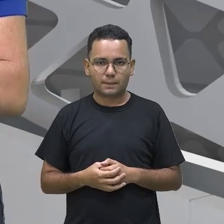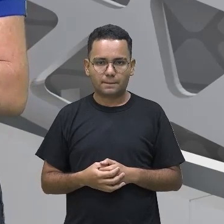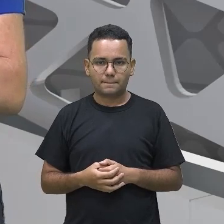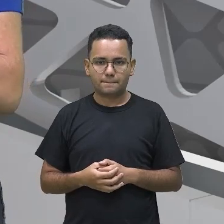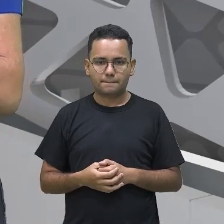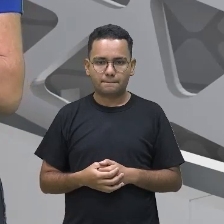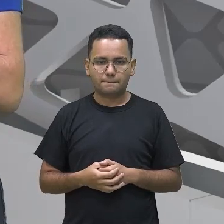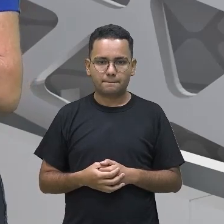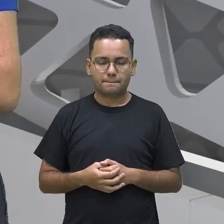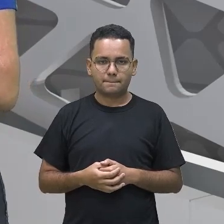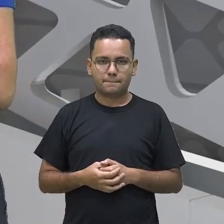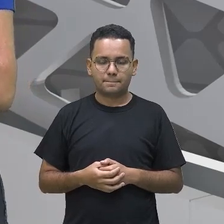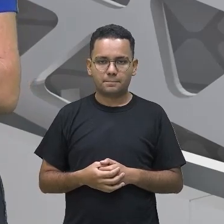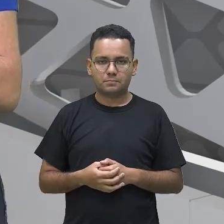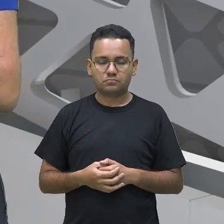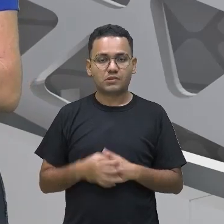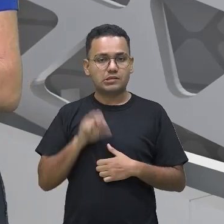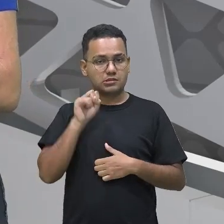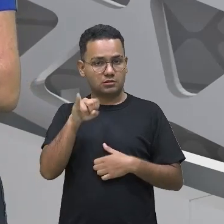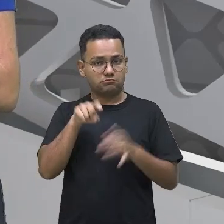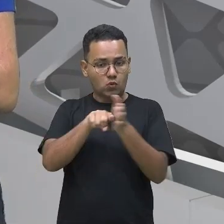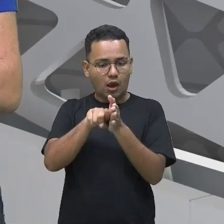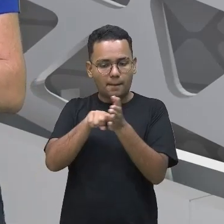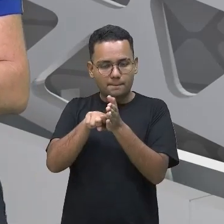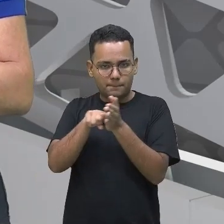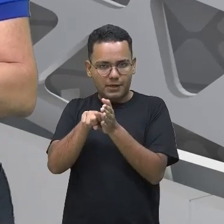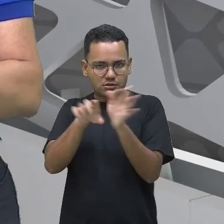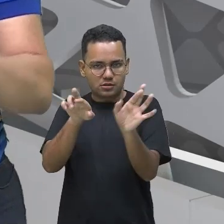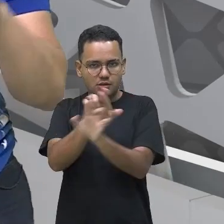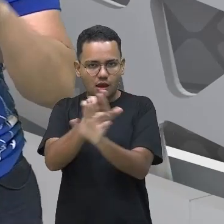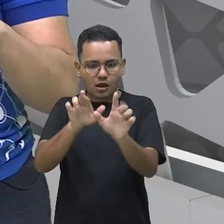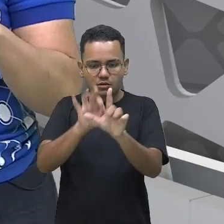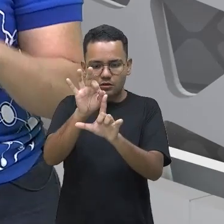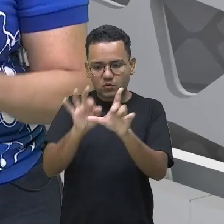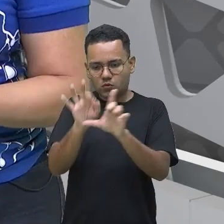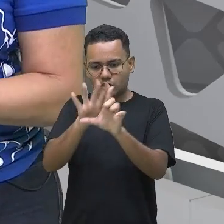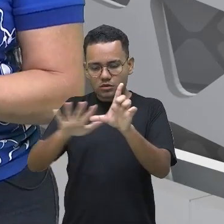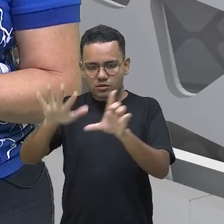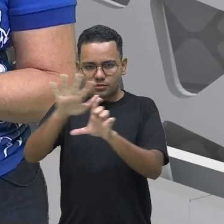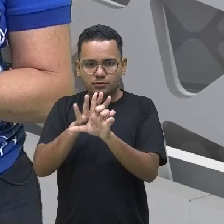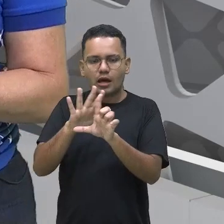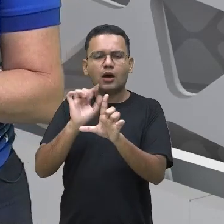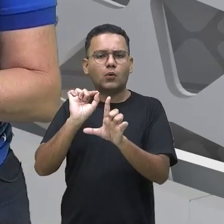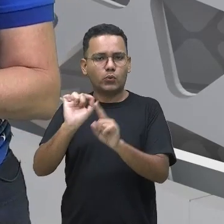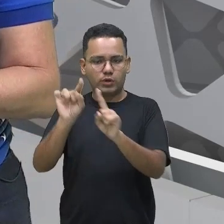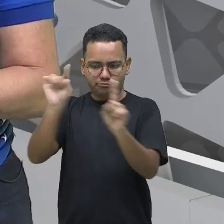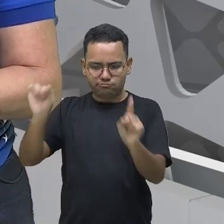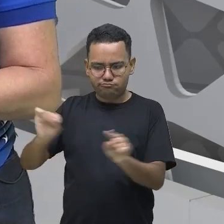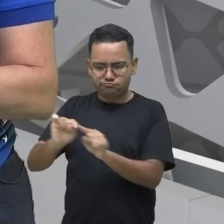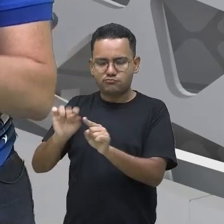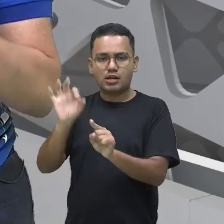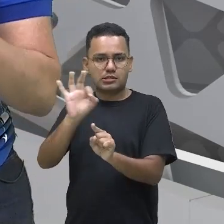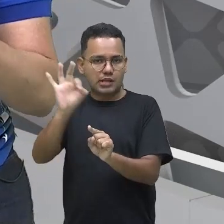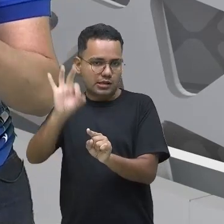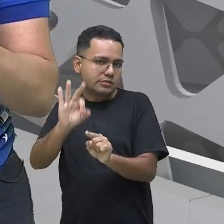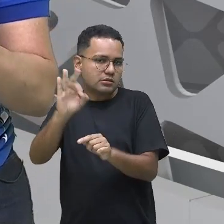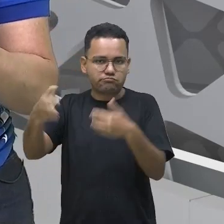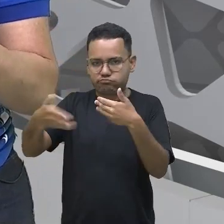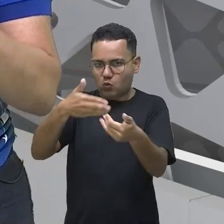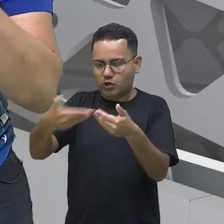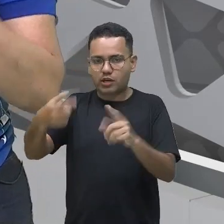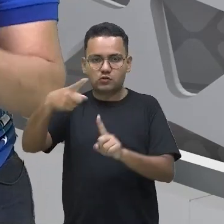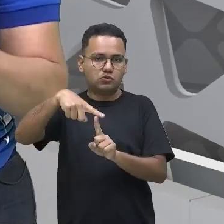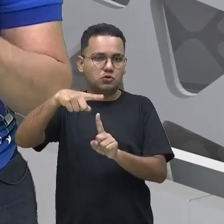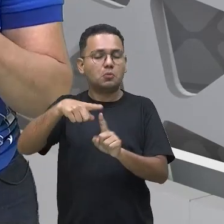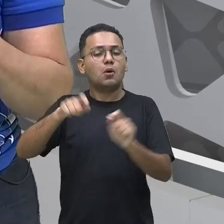esclarecer lá na legenda do que se trata. Então, nós temos apresentação estatística neste caso de